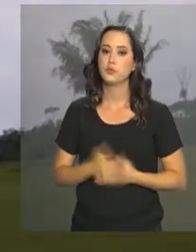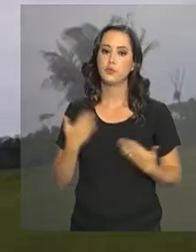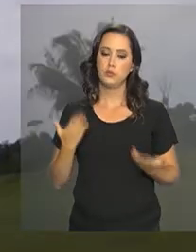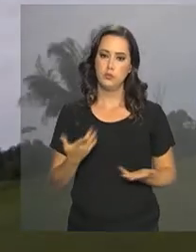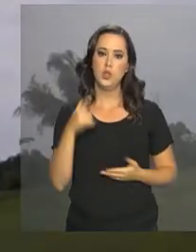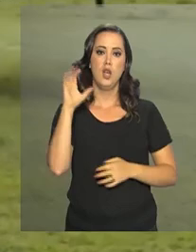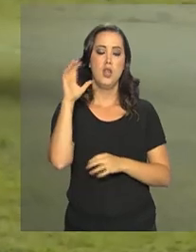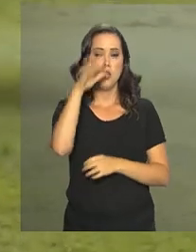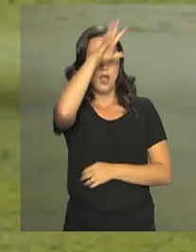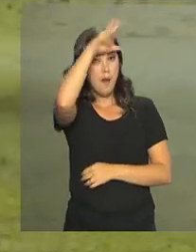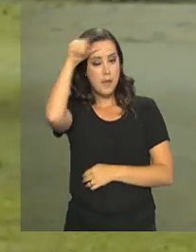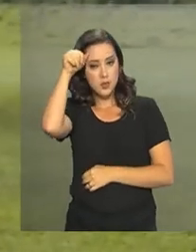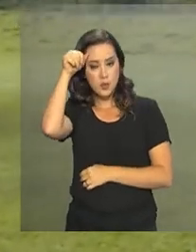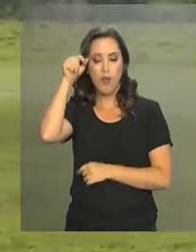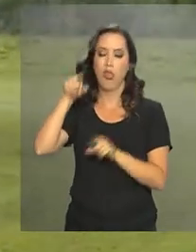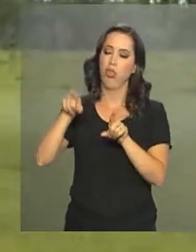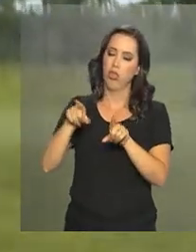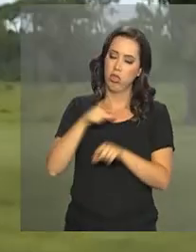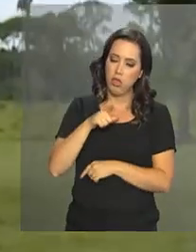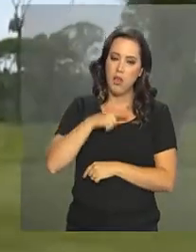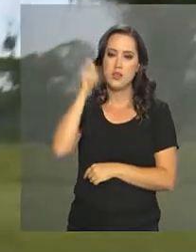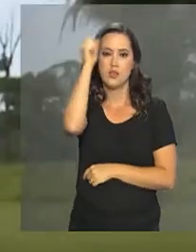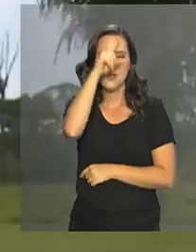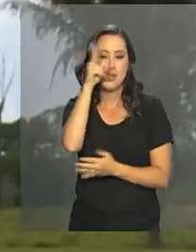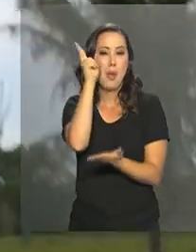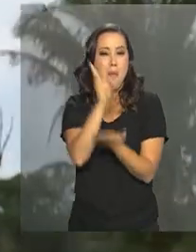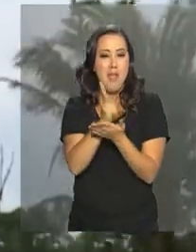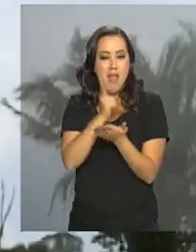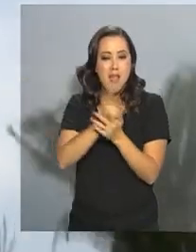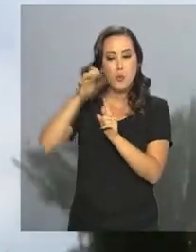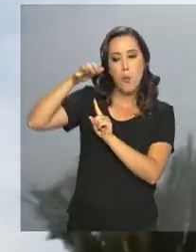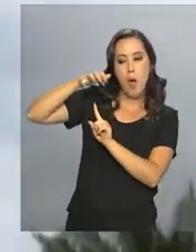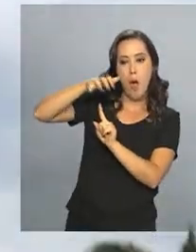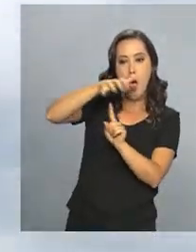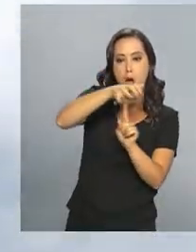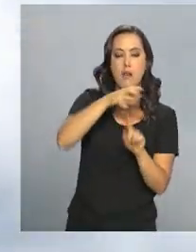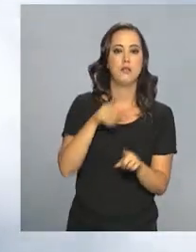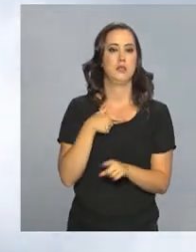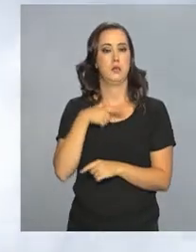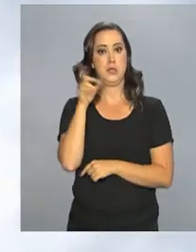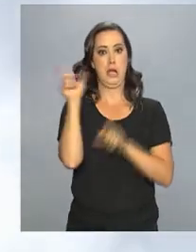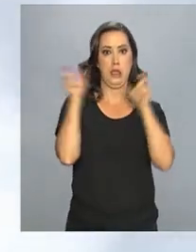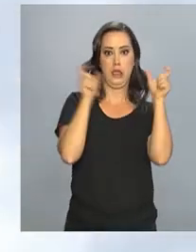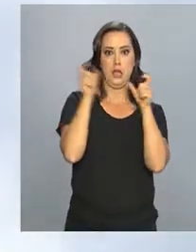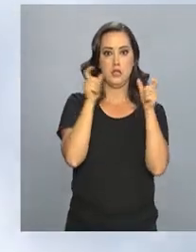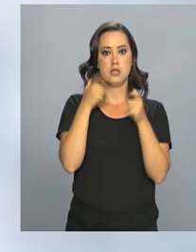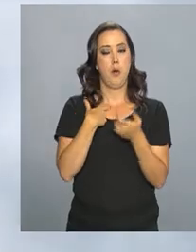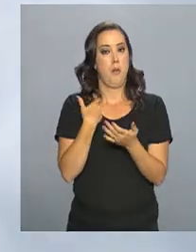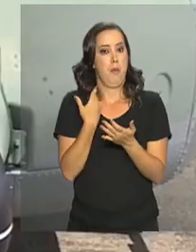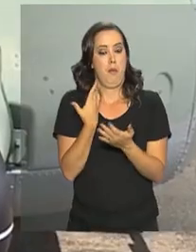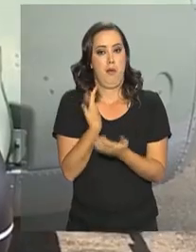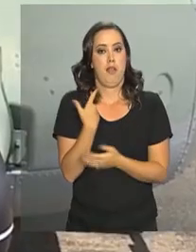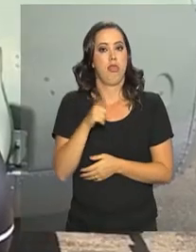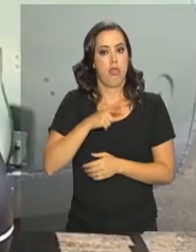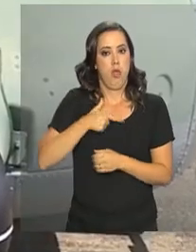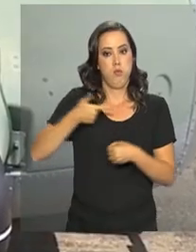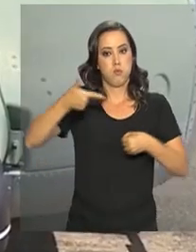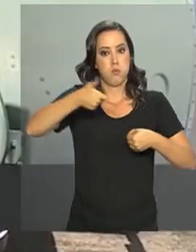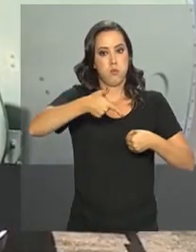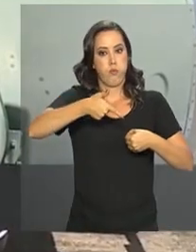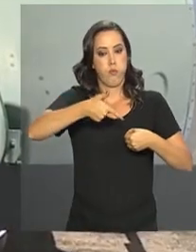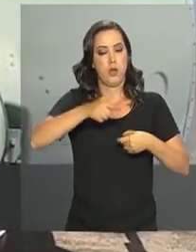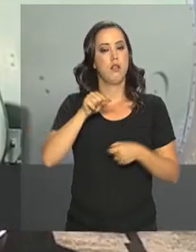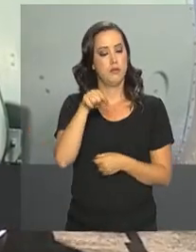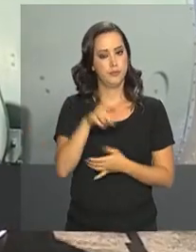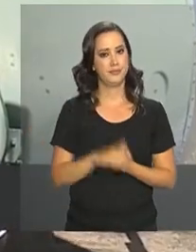dificuldade de deslocamento até de helicóptero. É preciso atenção para não ficar sem combustível. Ir para as comunidades